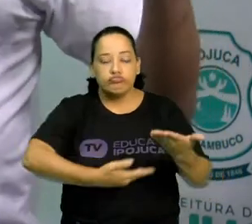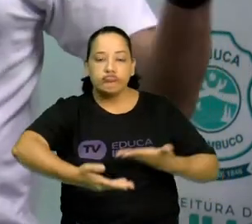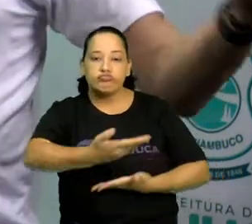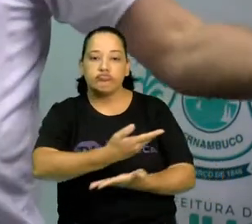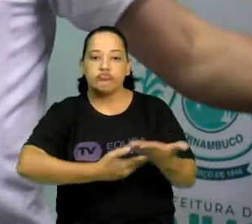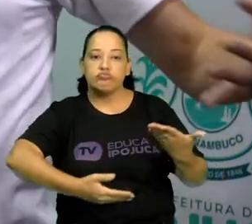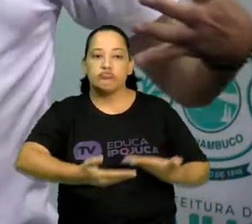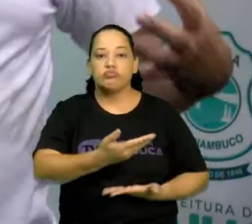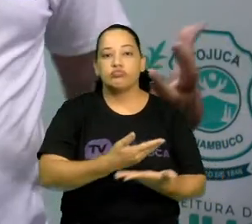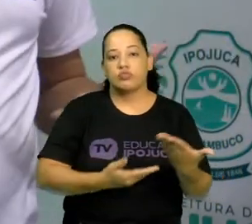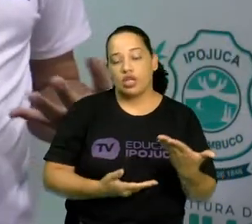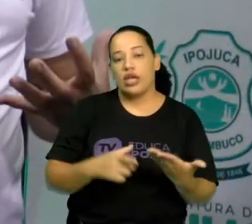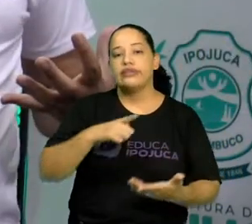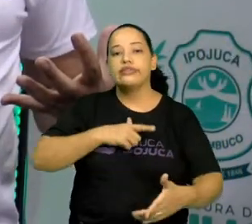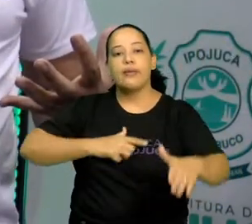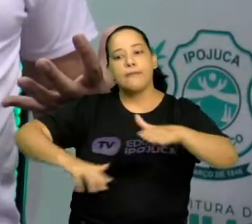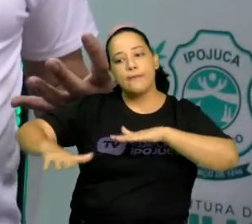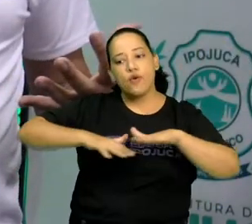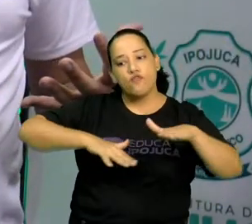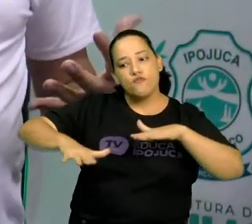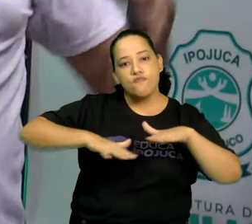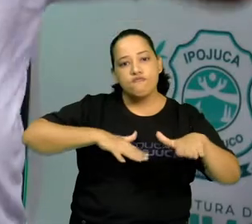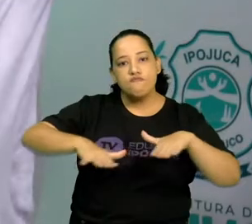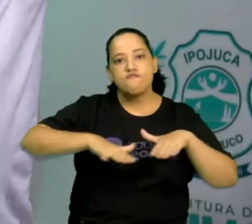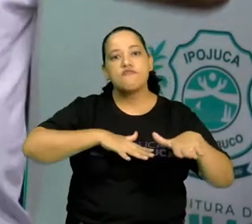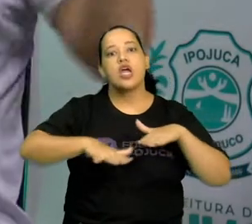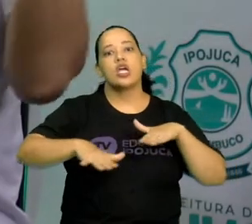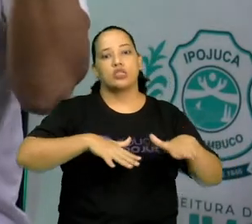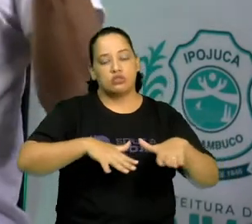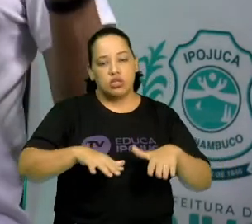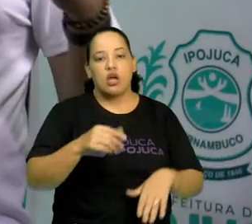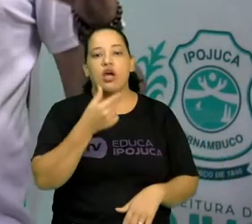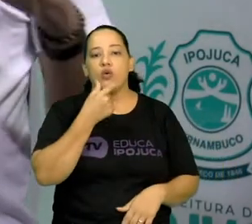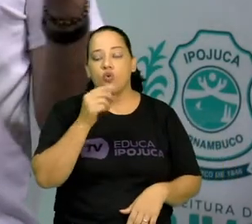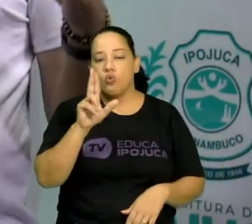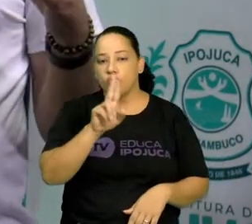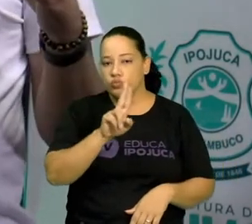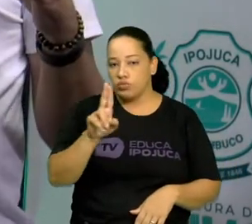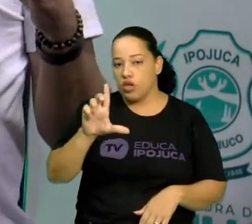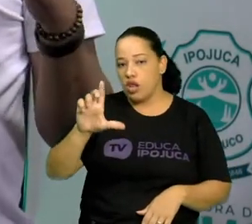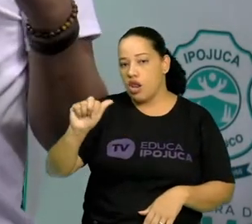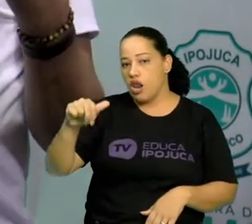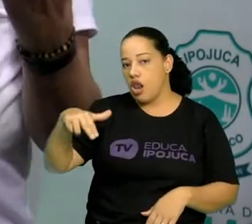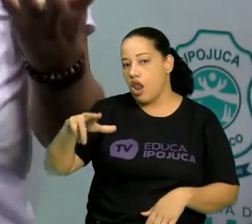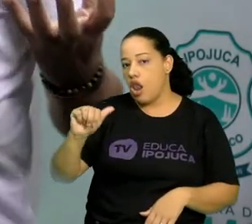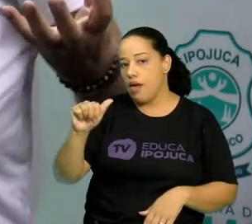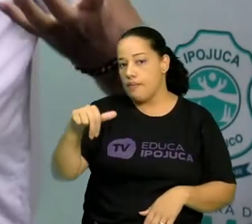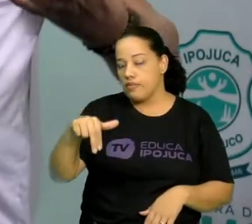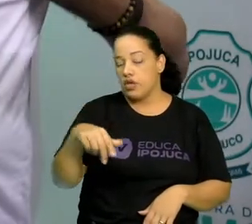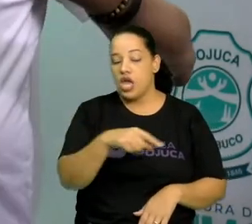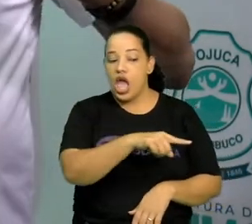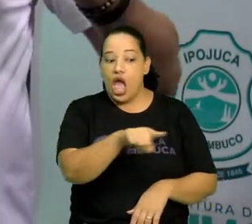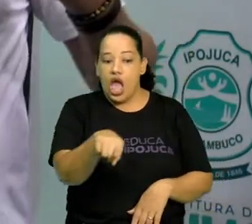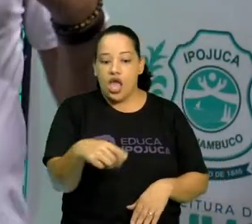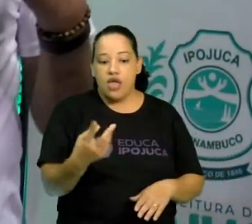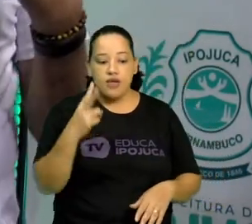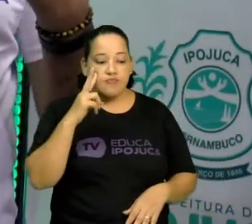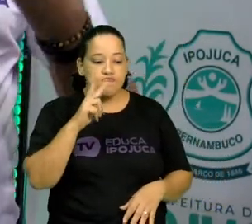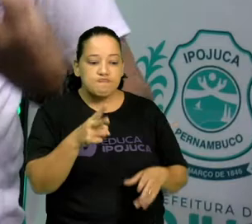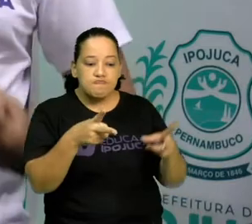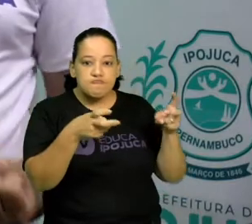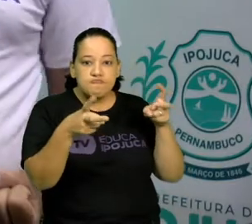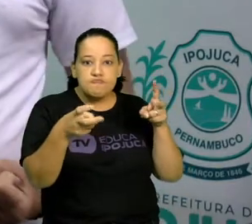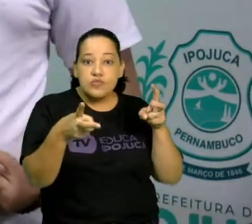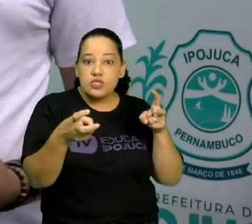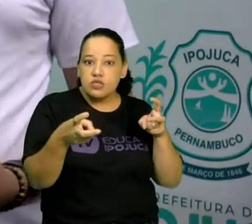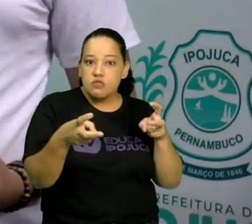a arquitetura tem uma coisa de movimento. E o Laban, ele concebeu essa arquitetura do movimento